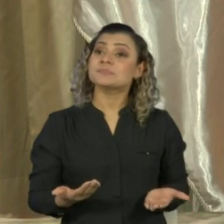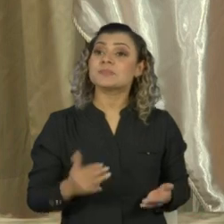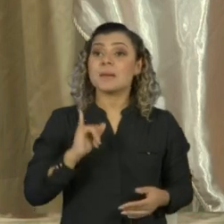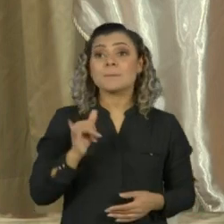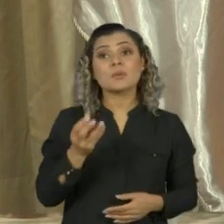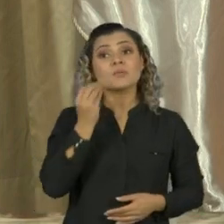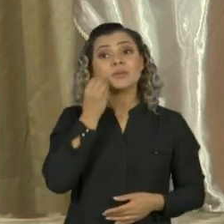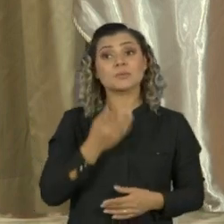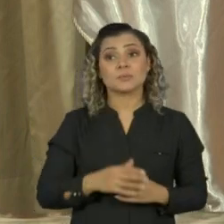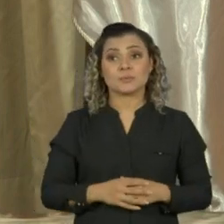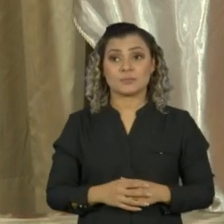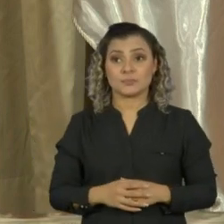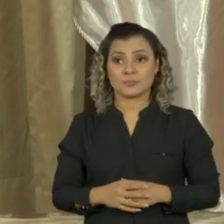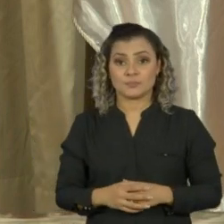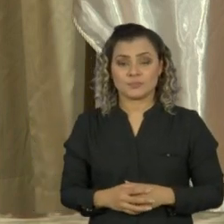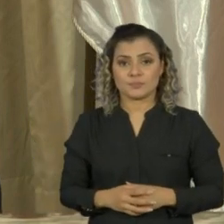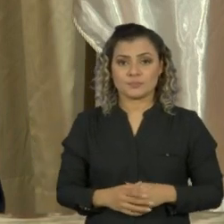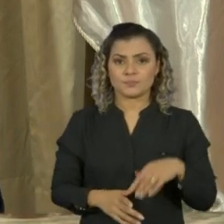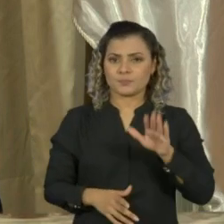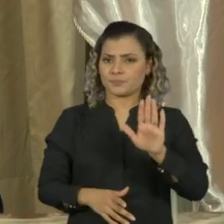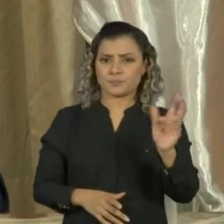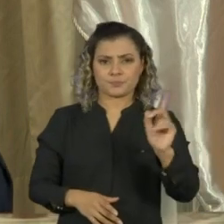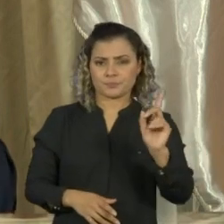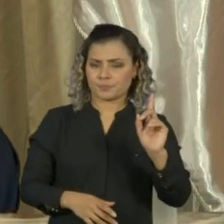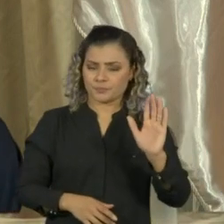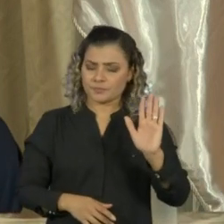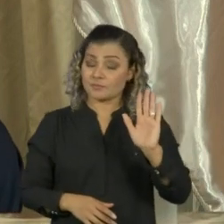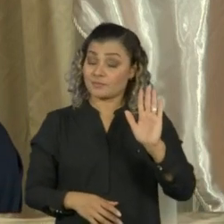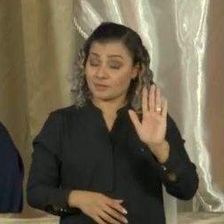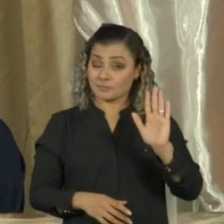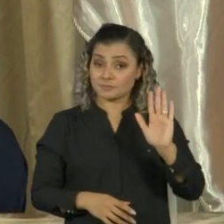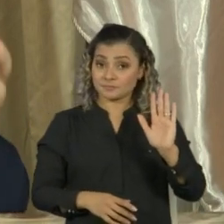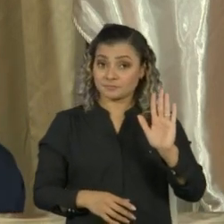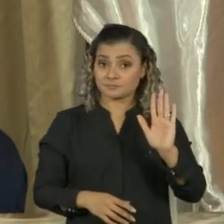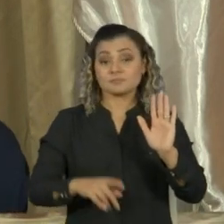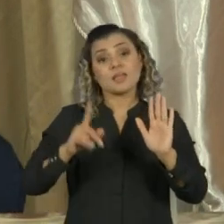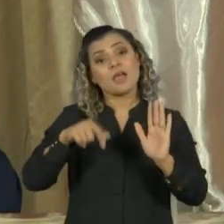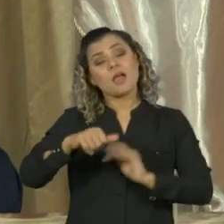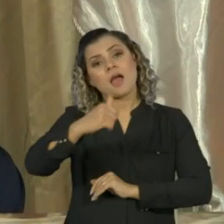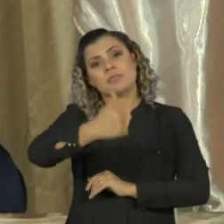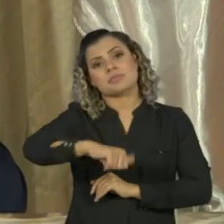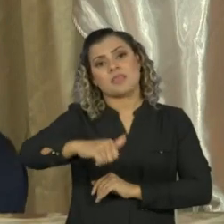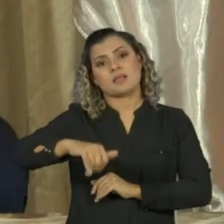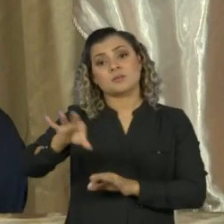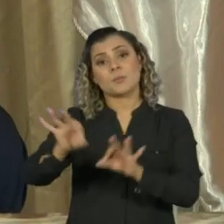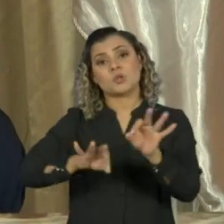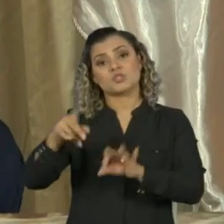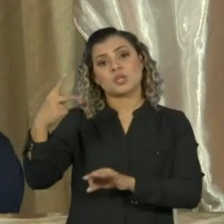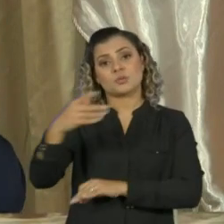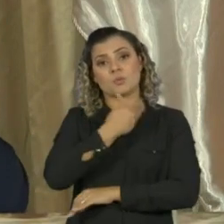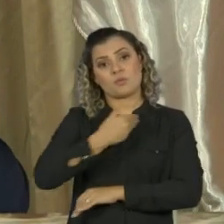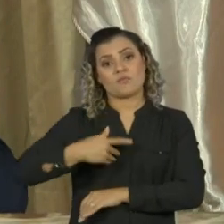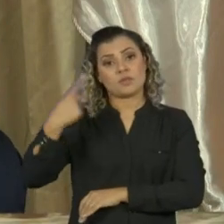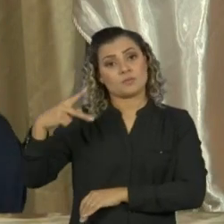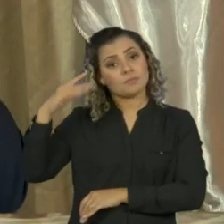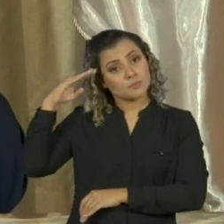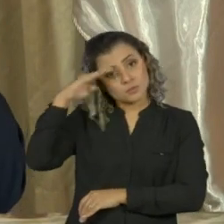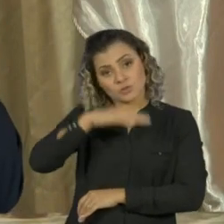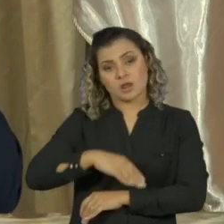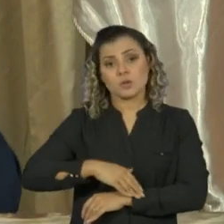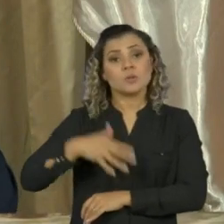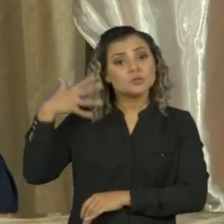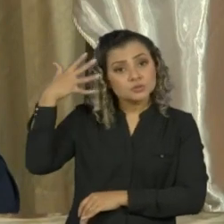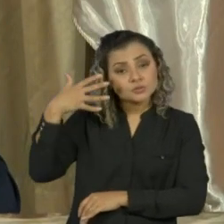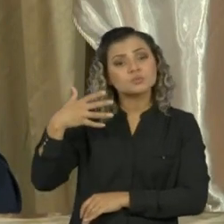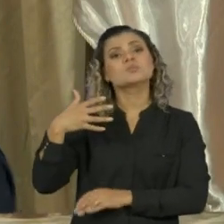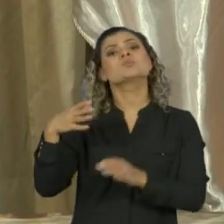Não, veja bem, foi a análise do programa de governo do Bolsonaro, do discurso